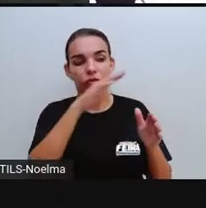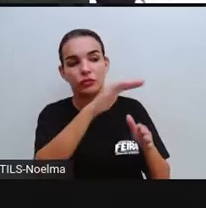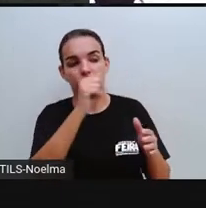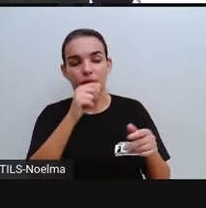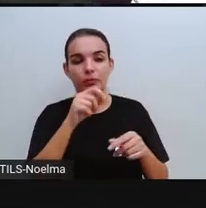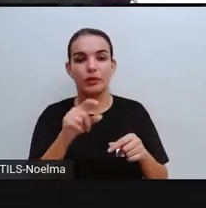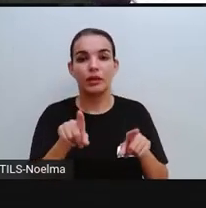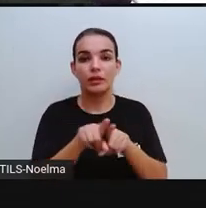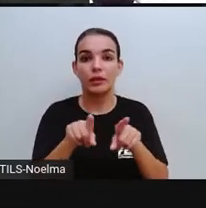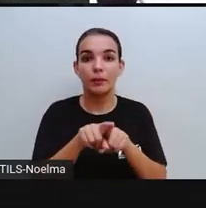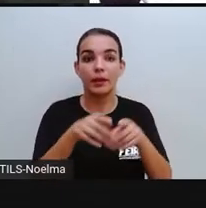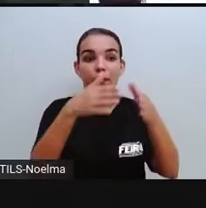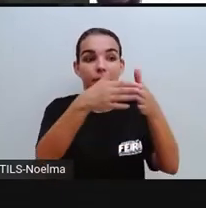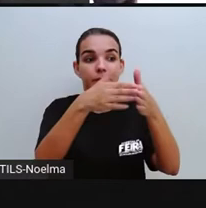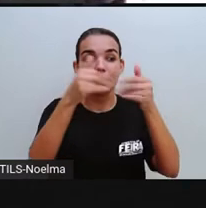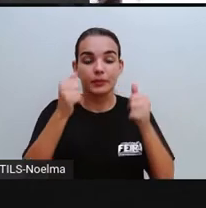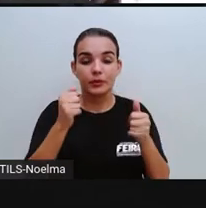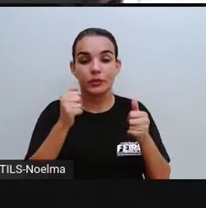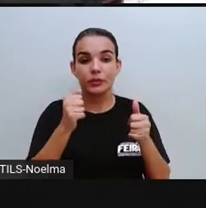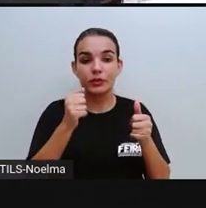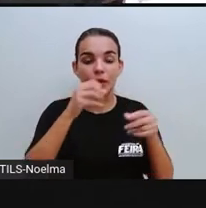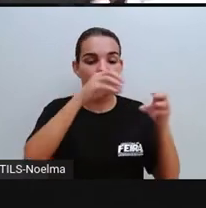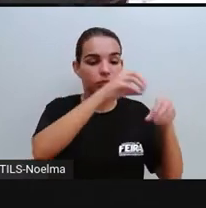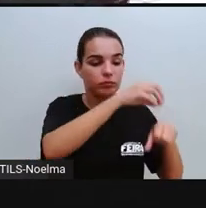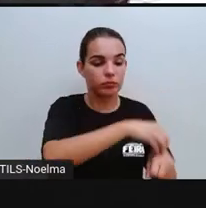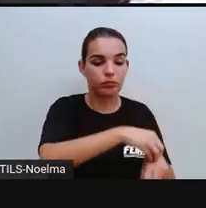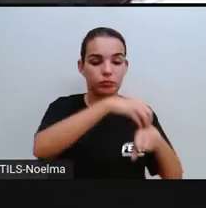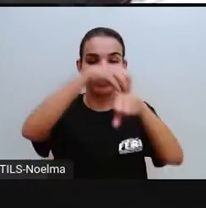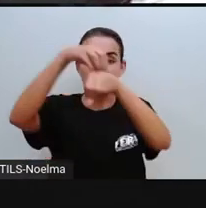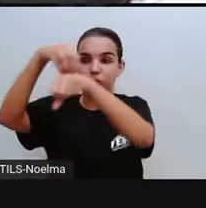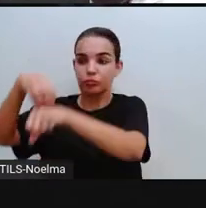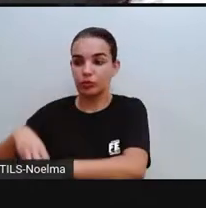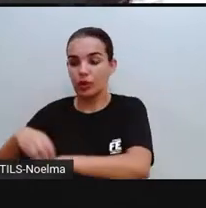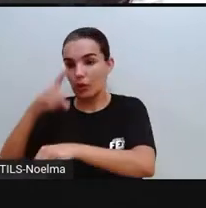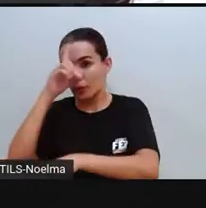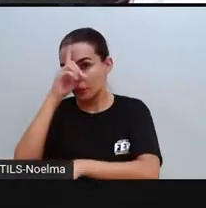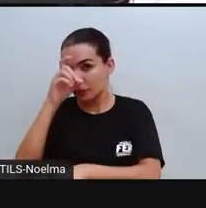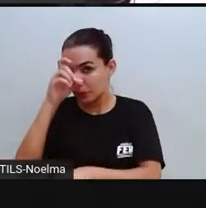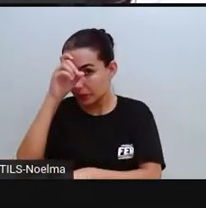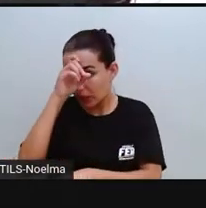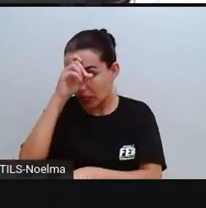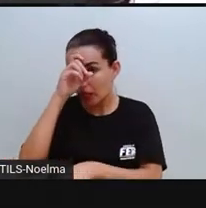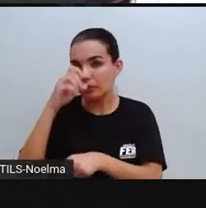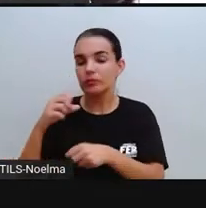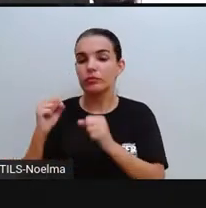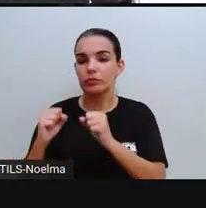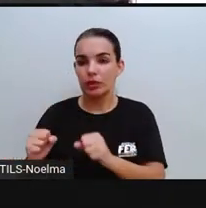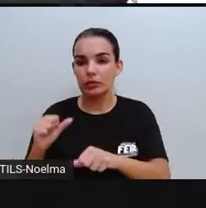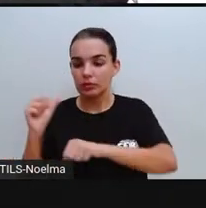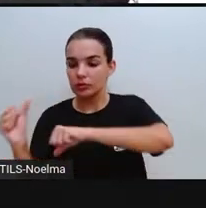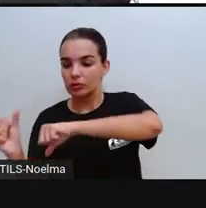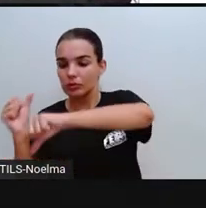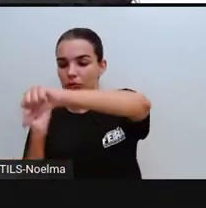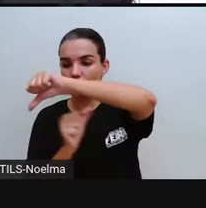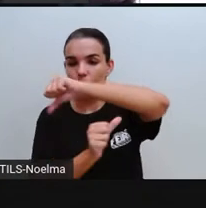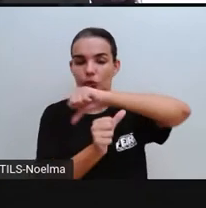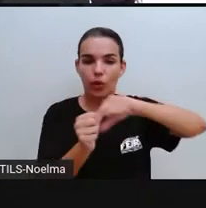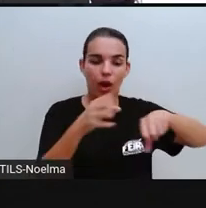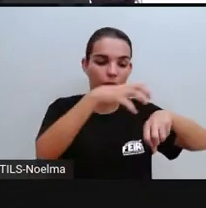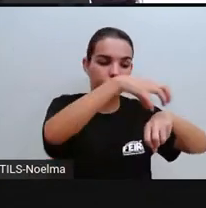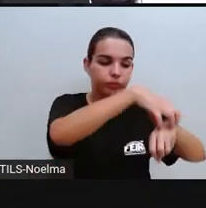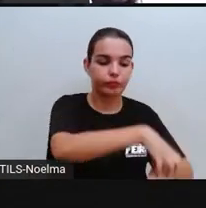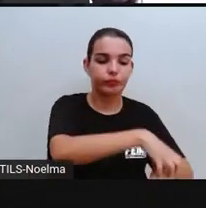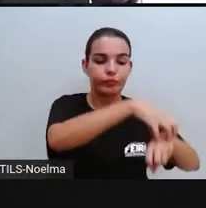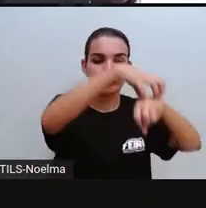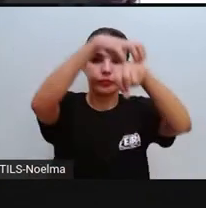regulação para um hospital que tenha aí um procedimento mais avançado, que talvez no hospital que o paciente